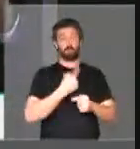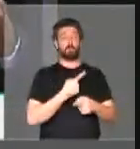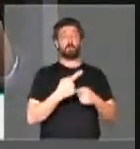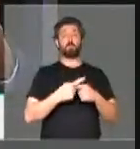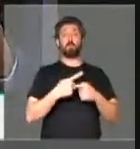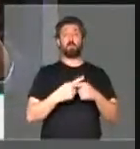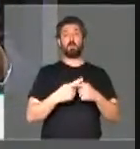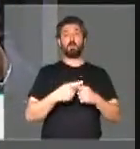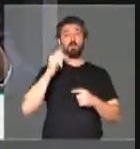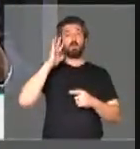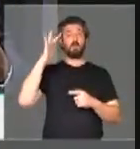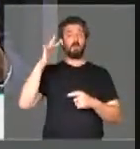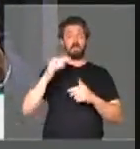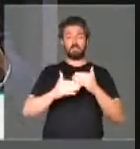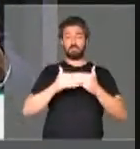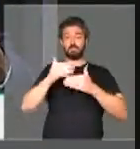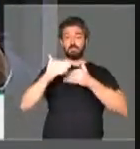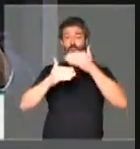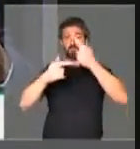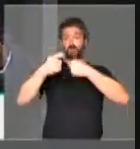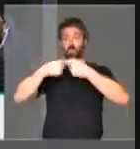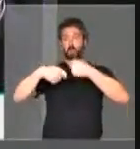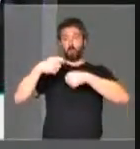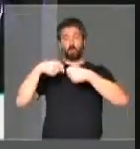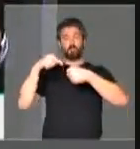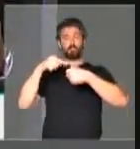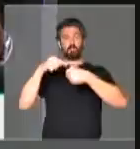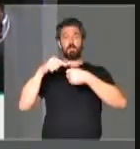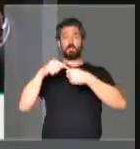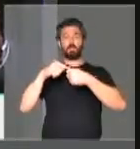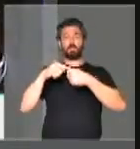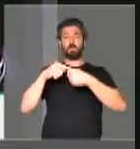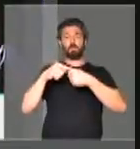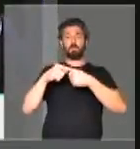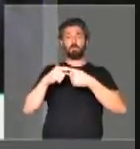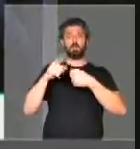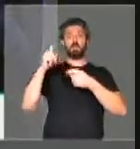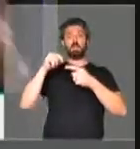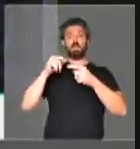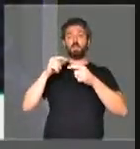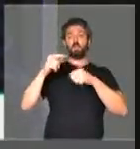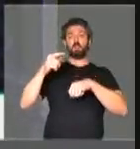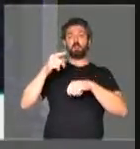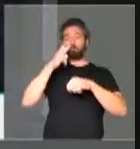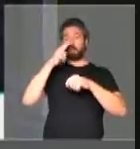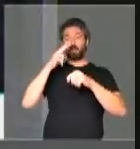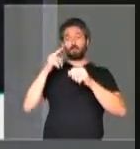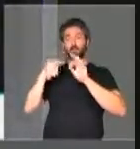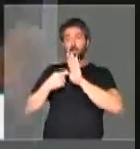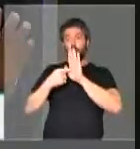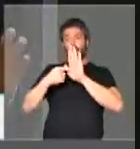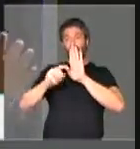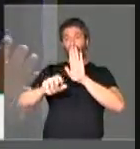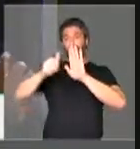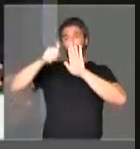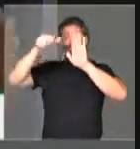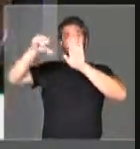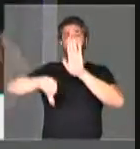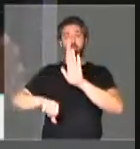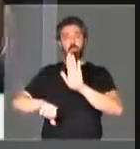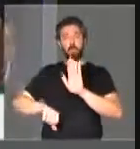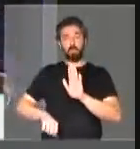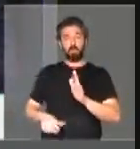as projeções de crescimento da economia brasileira não param de ser revisadas para baixo. Não